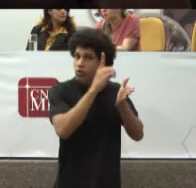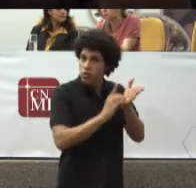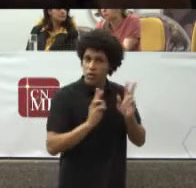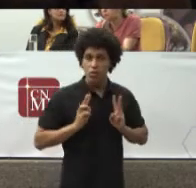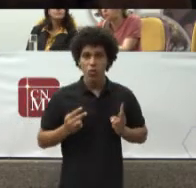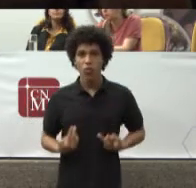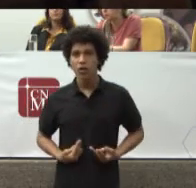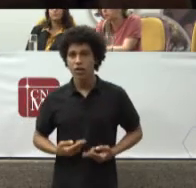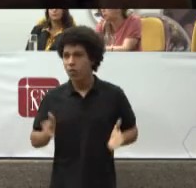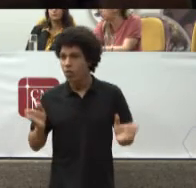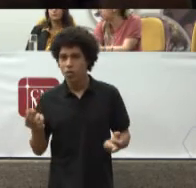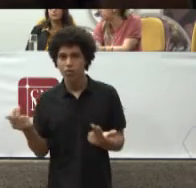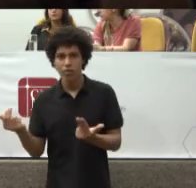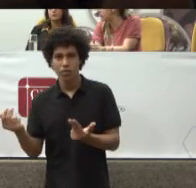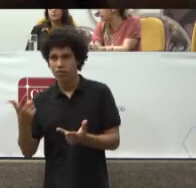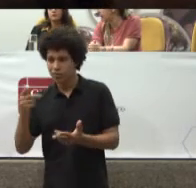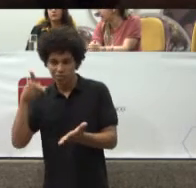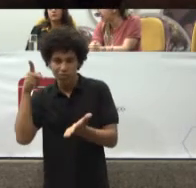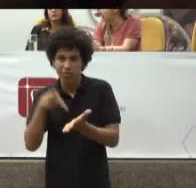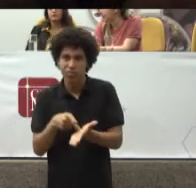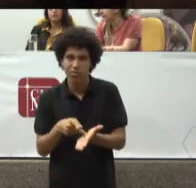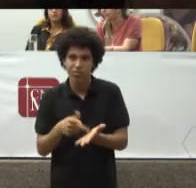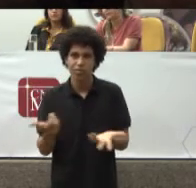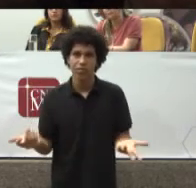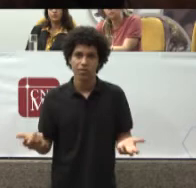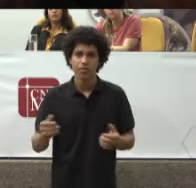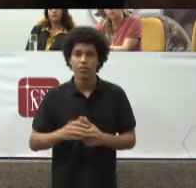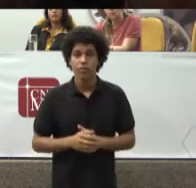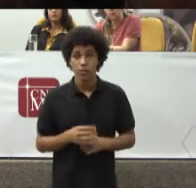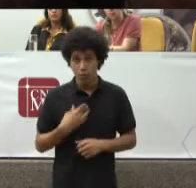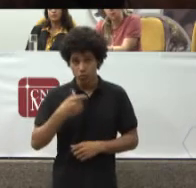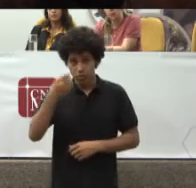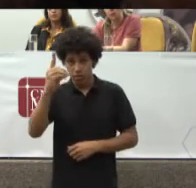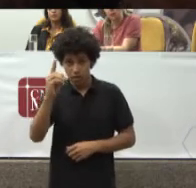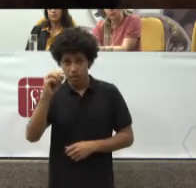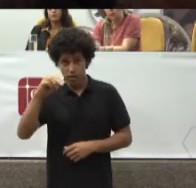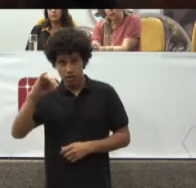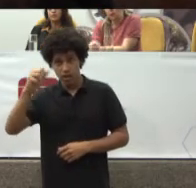Então lá No PNDH 1 O ano foi 2000 Vlad